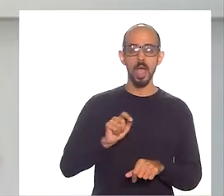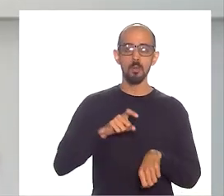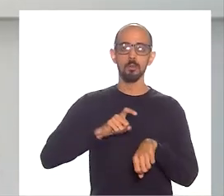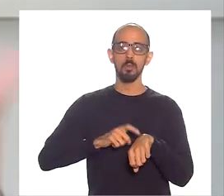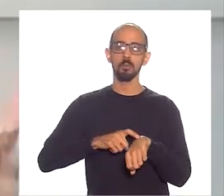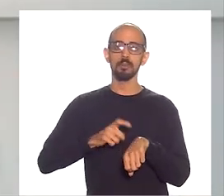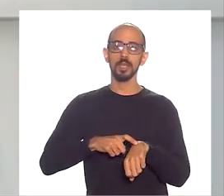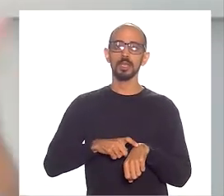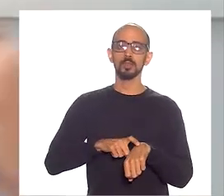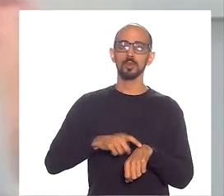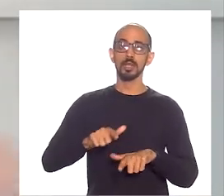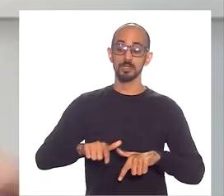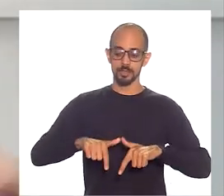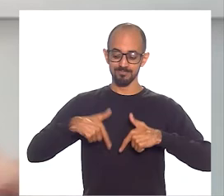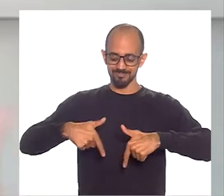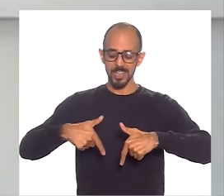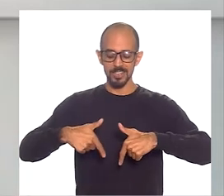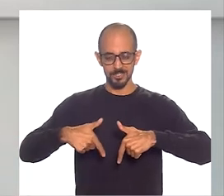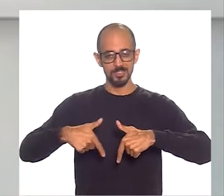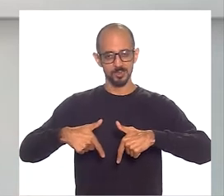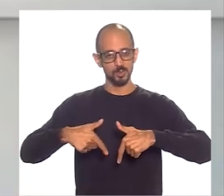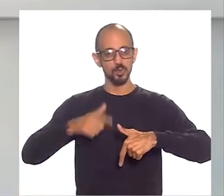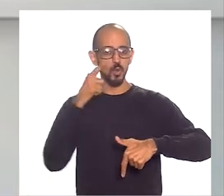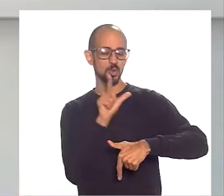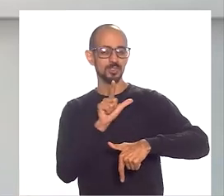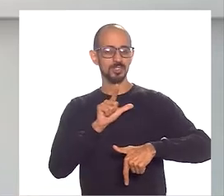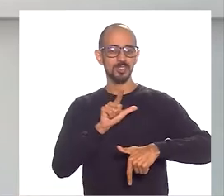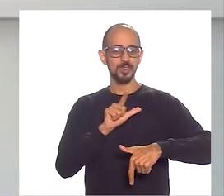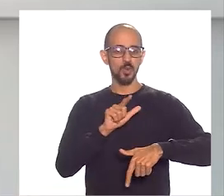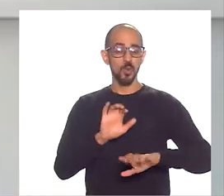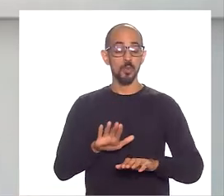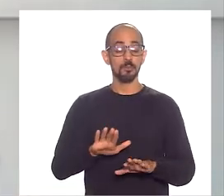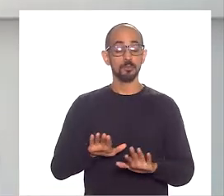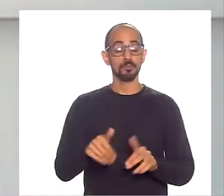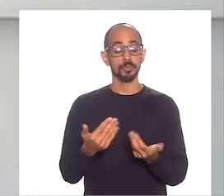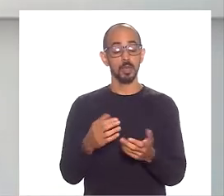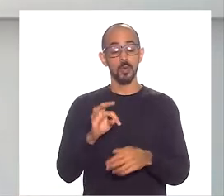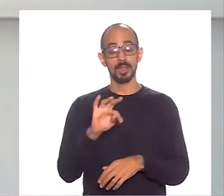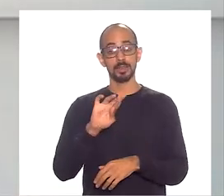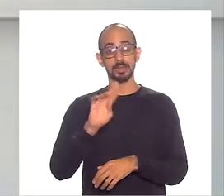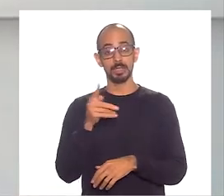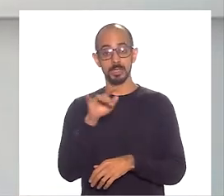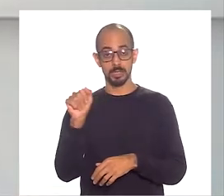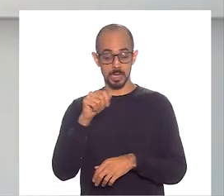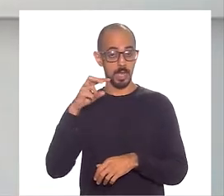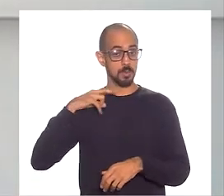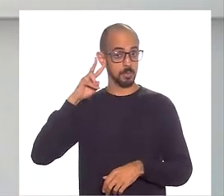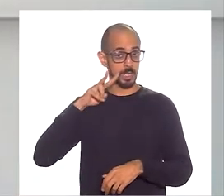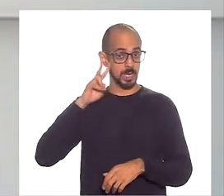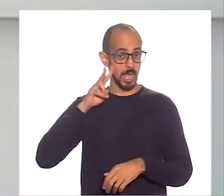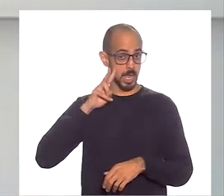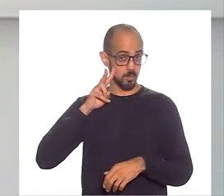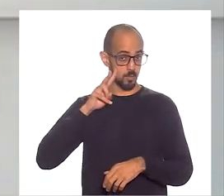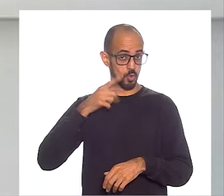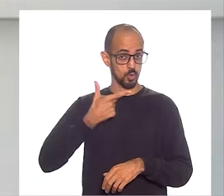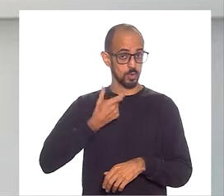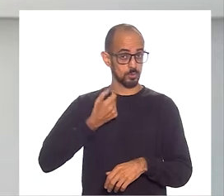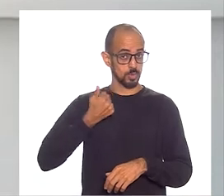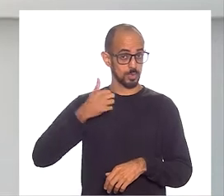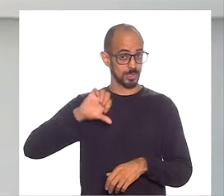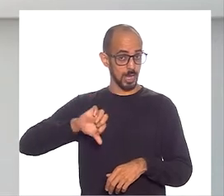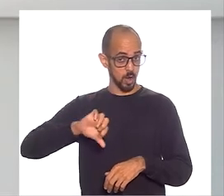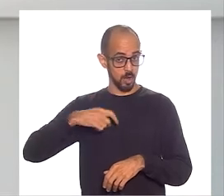para que eles tomassem determinadas atitudes e caminhos ao longo da vida. No caso da trilha, eu me lembro como se fosse hoje, em